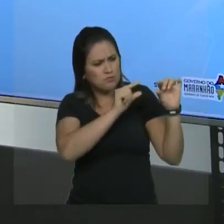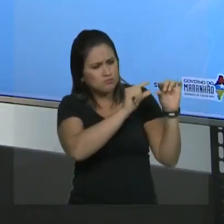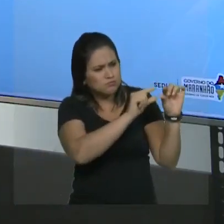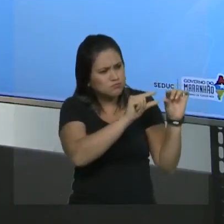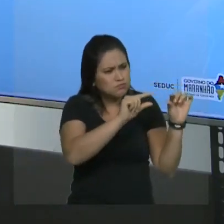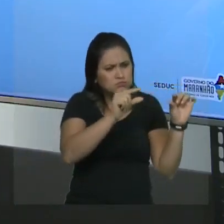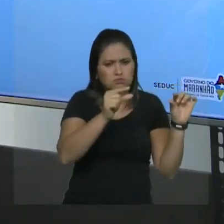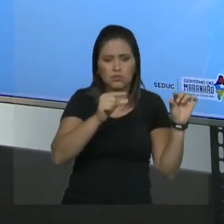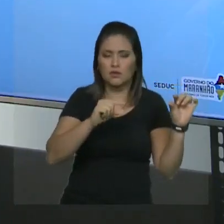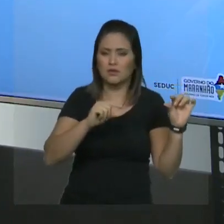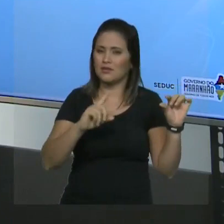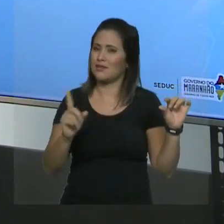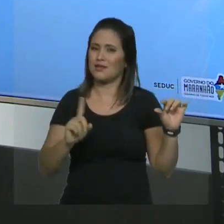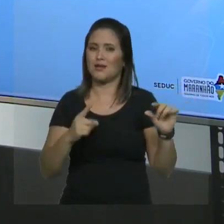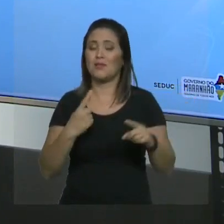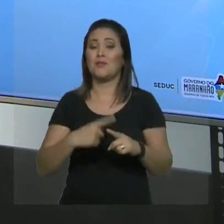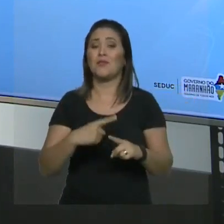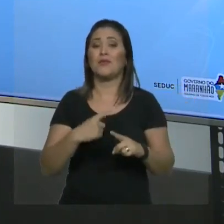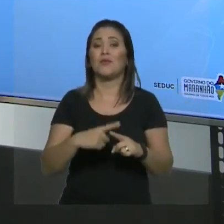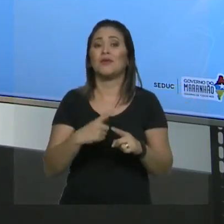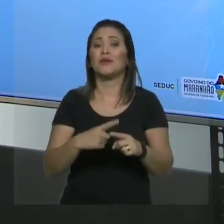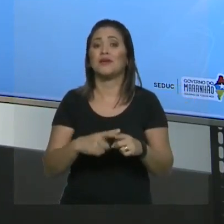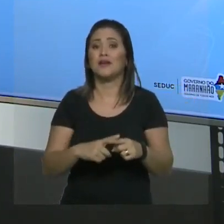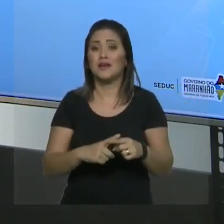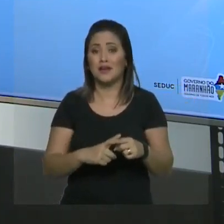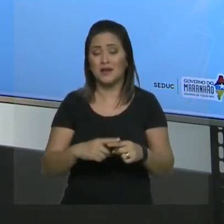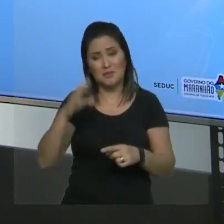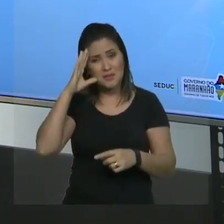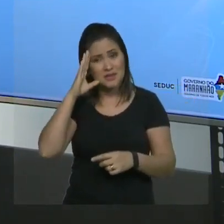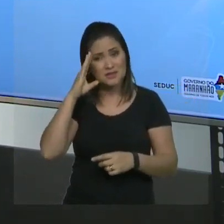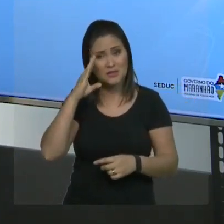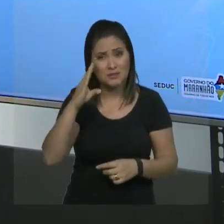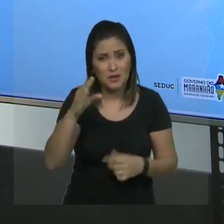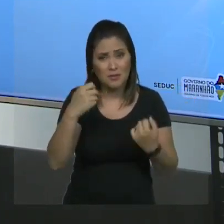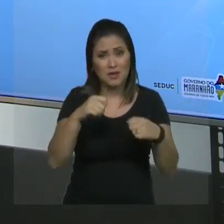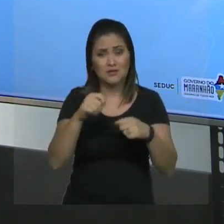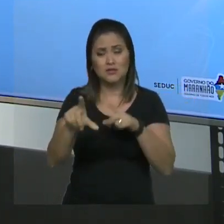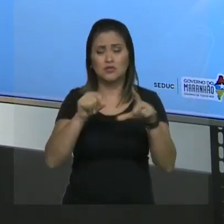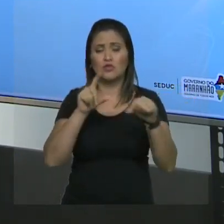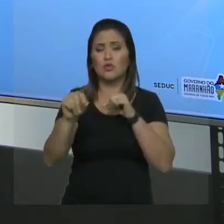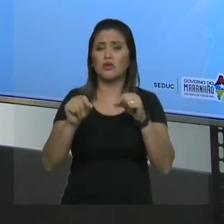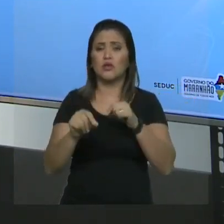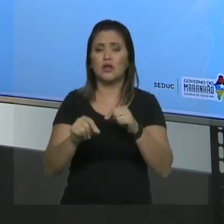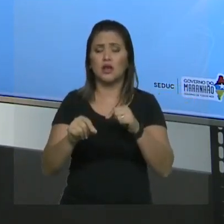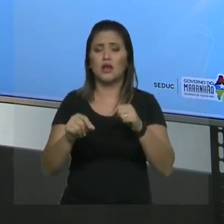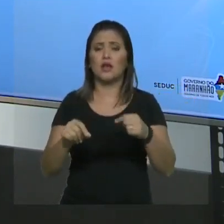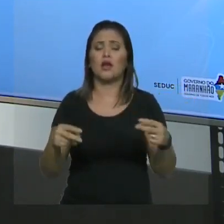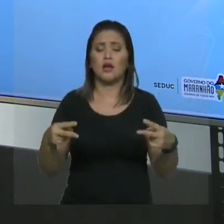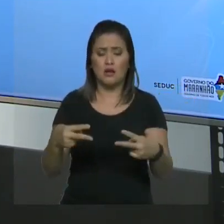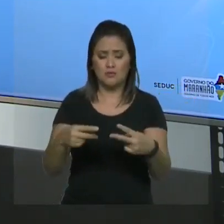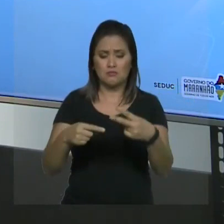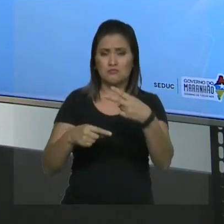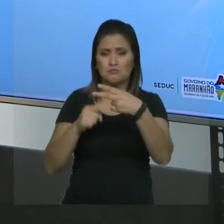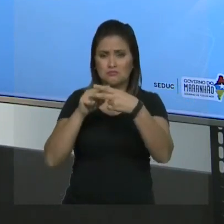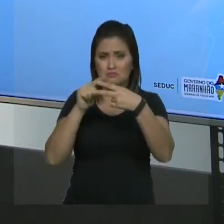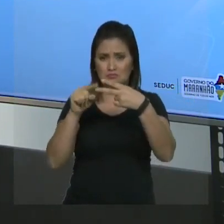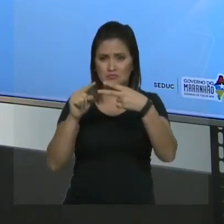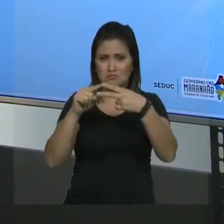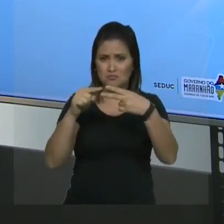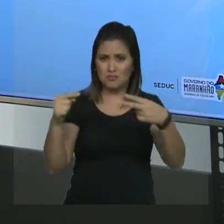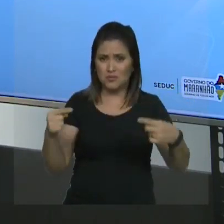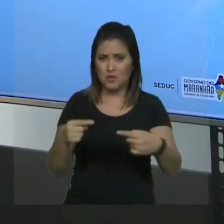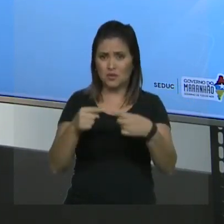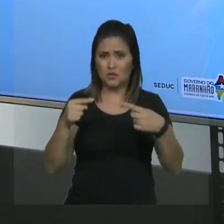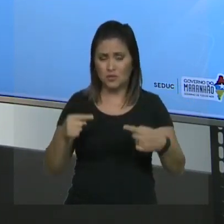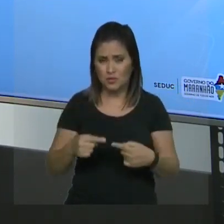insaturação. Não serve. É a maior com a insaturação. Então, seria essa. Perceba que na hora que eu achei a cadeia principal, eu